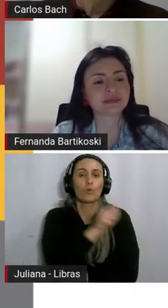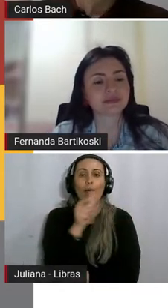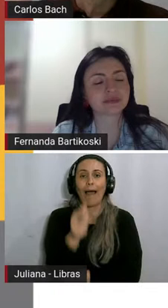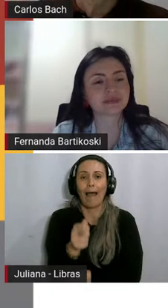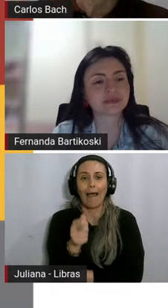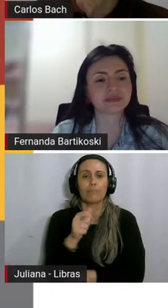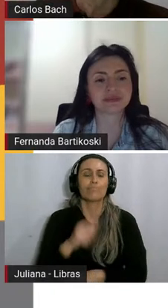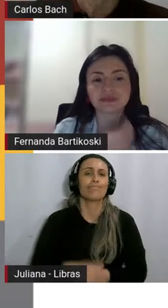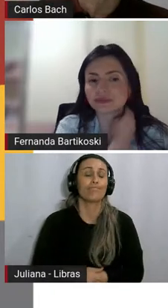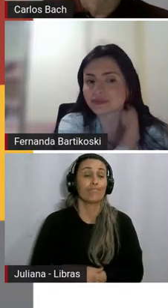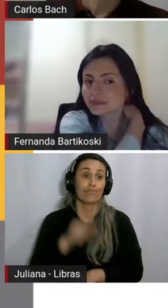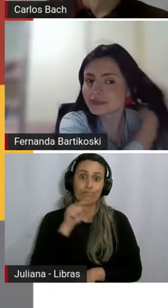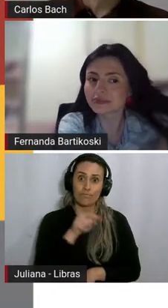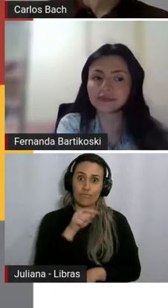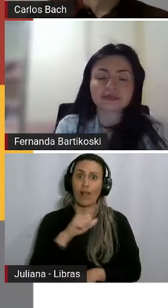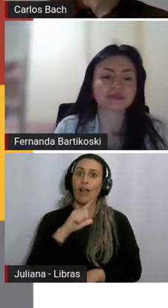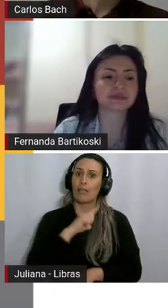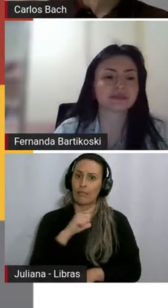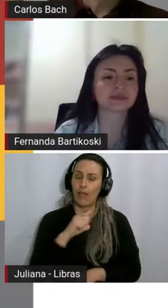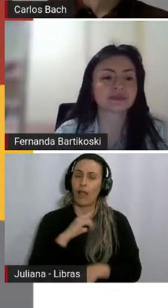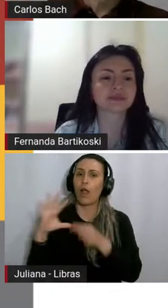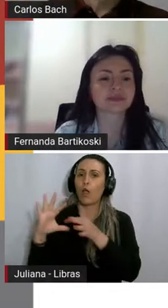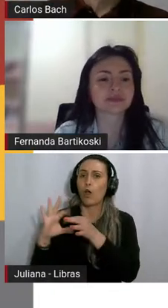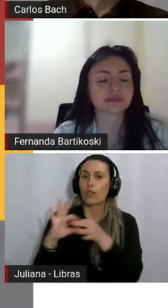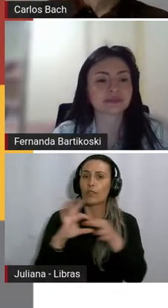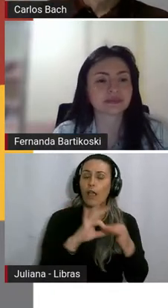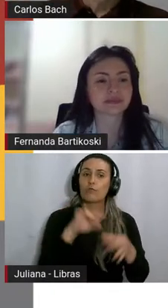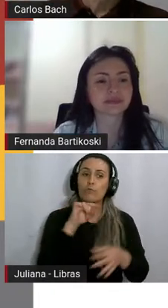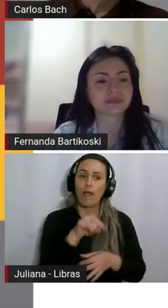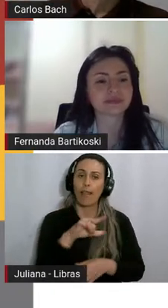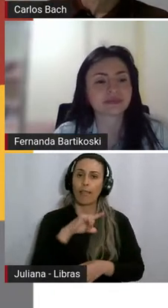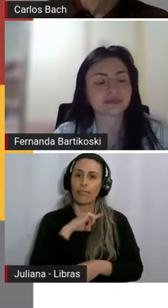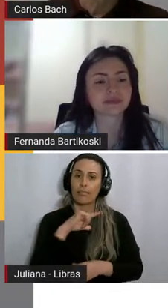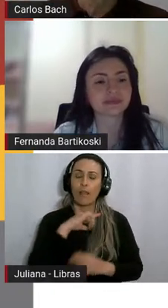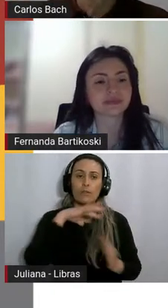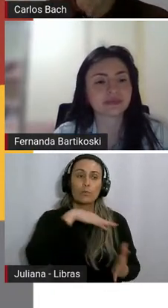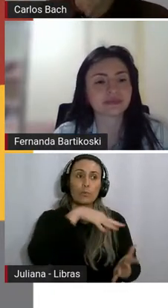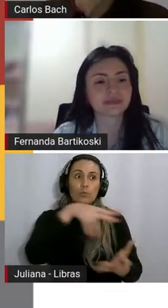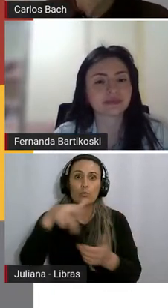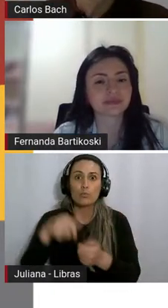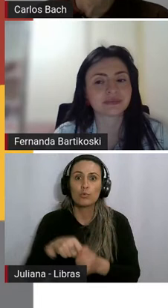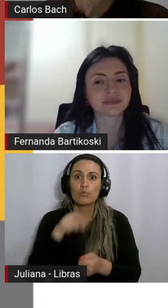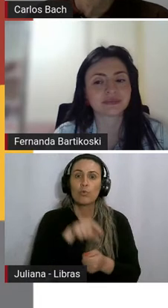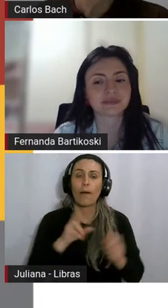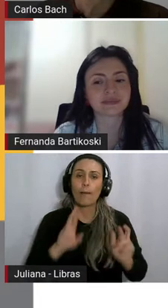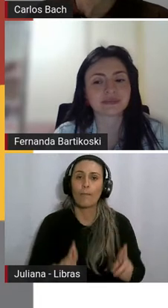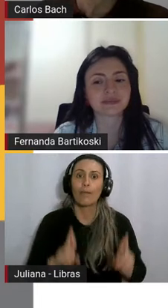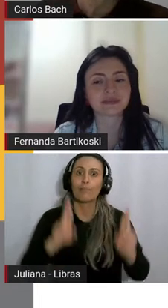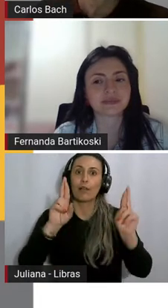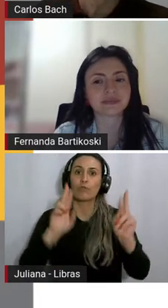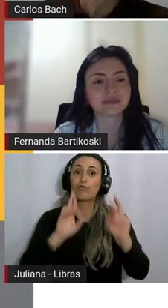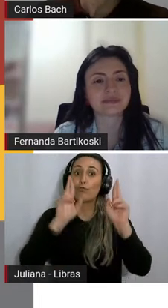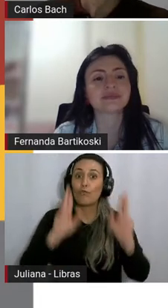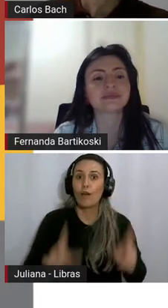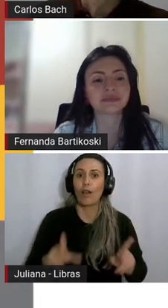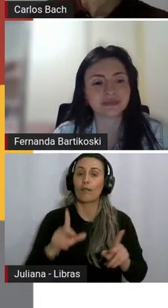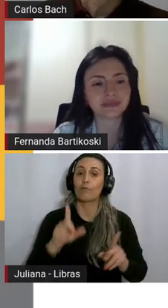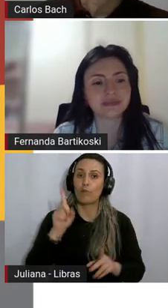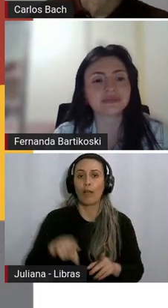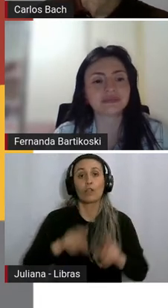tem um contexto, ela tem um universo de mundo, um mundo de expectativas diferente, muitas vezes, do oitavo B.